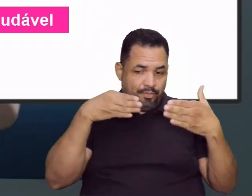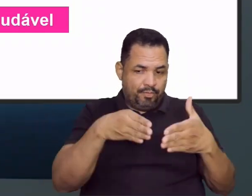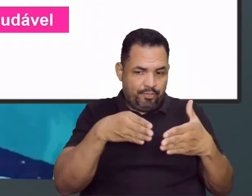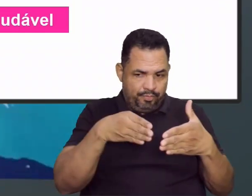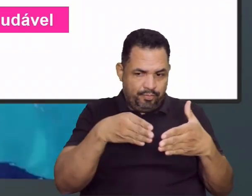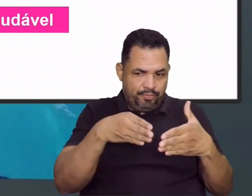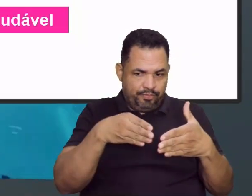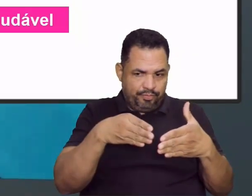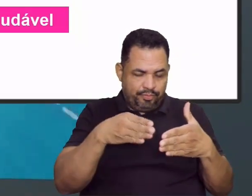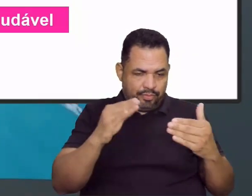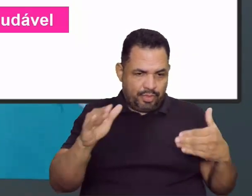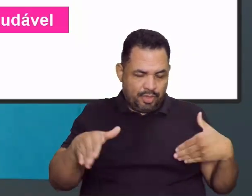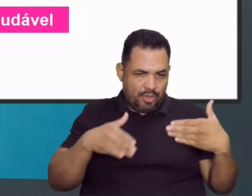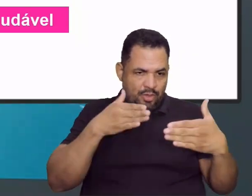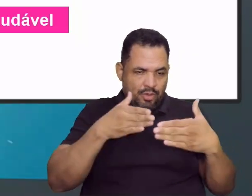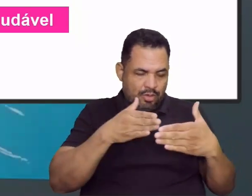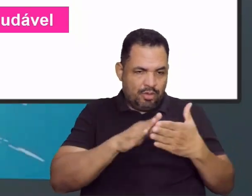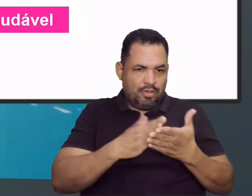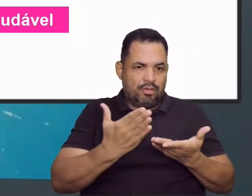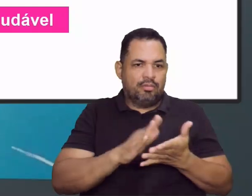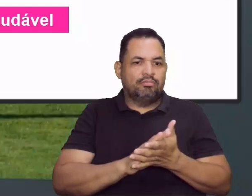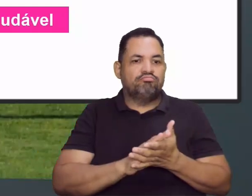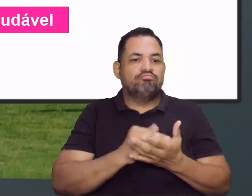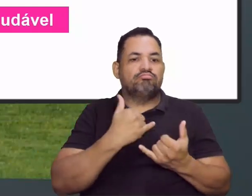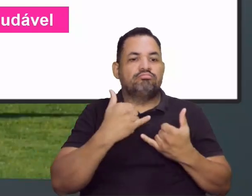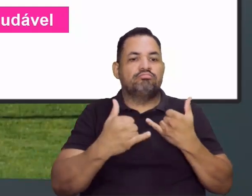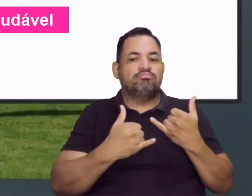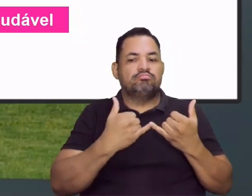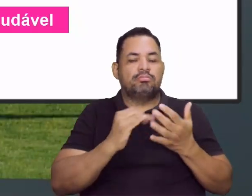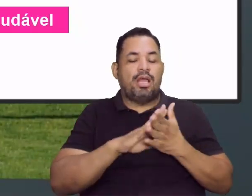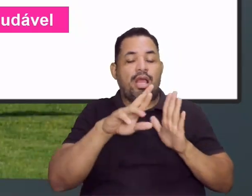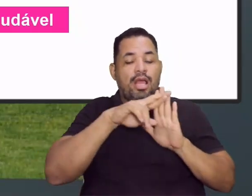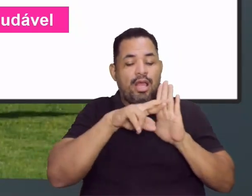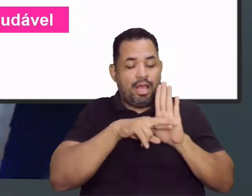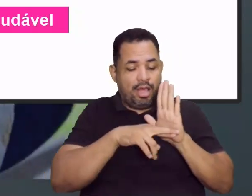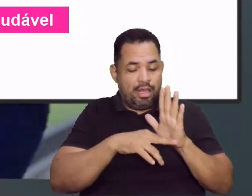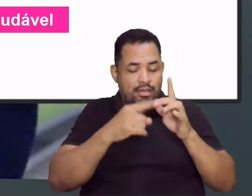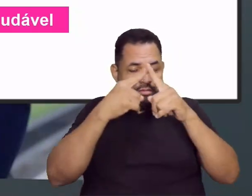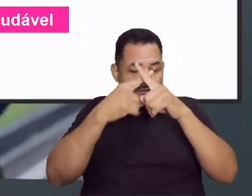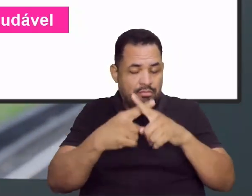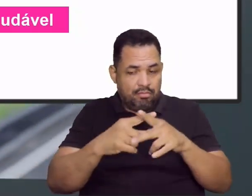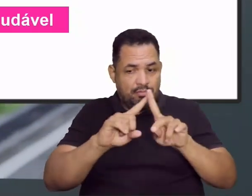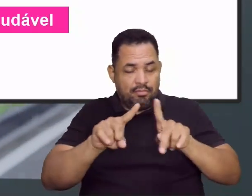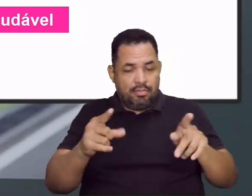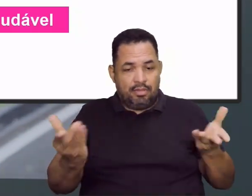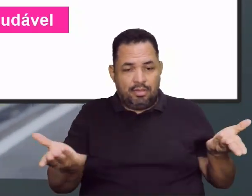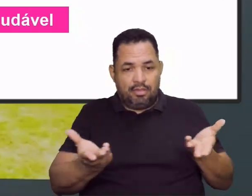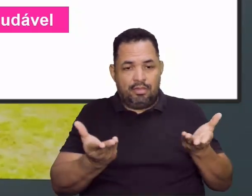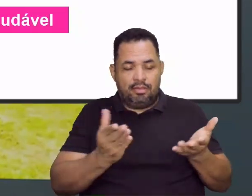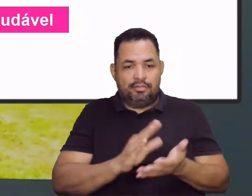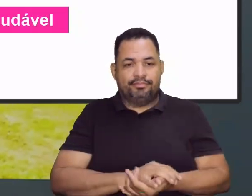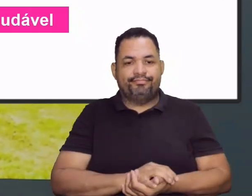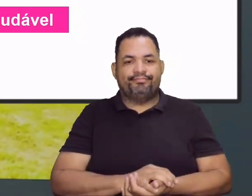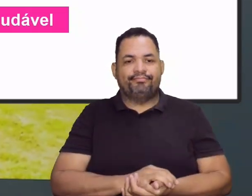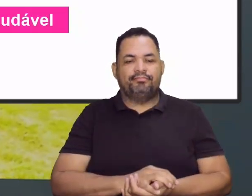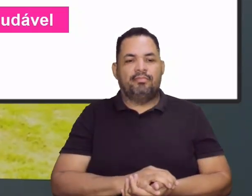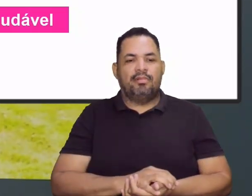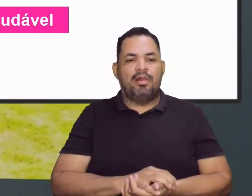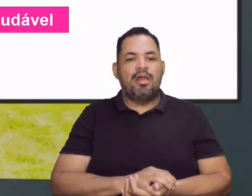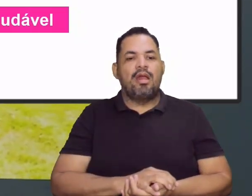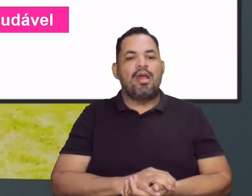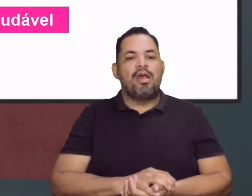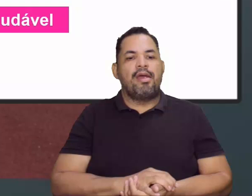lá no início sobre os jogos e os esportes com relação às regras, à competição, mas aqui é uma competição saudável,